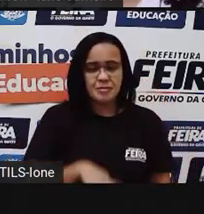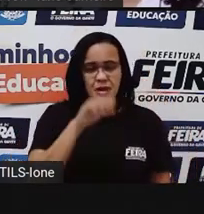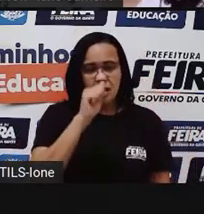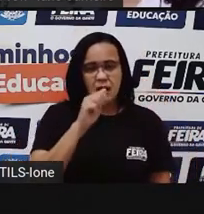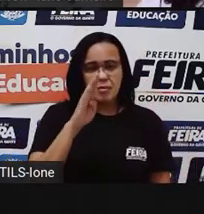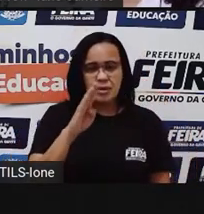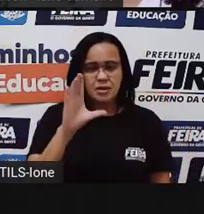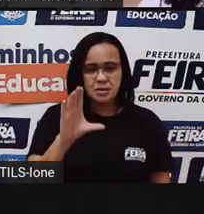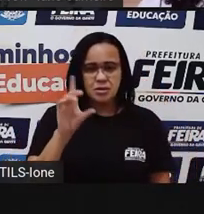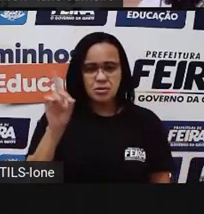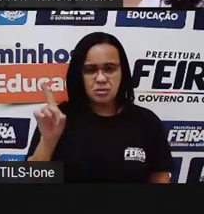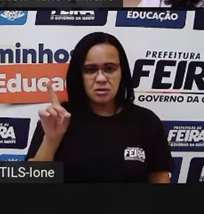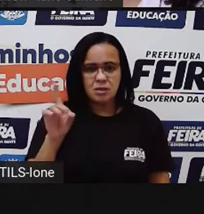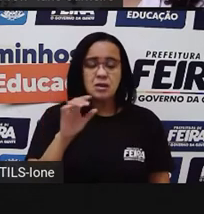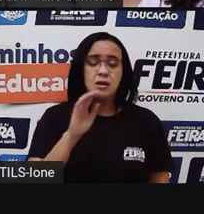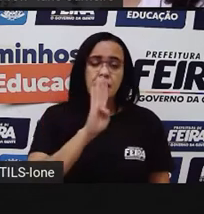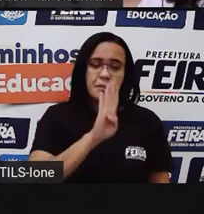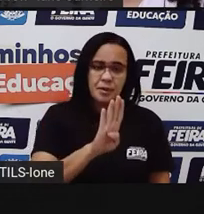A iara.